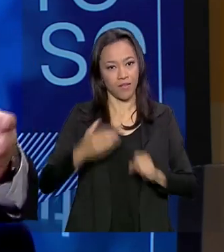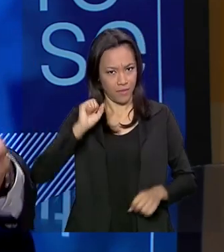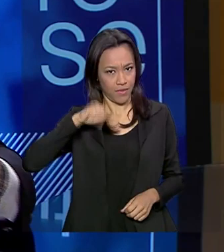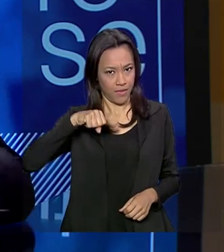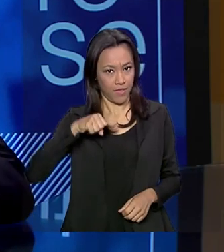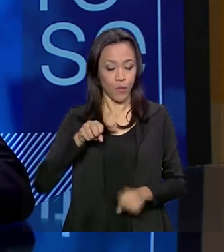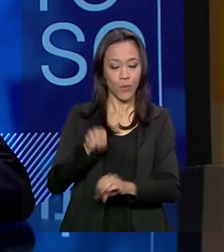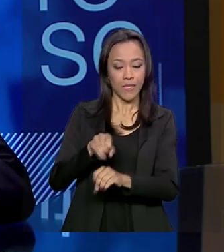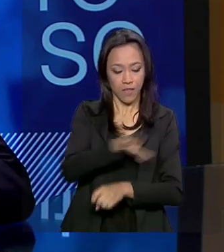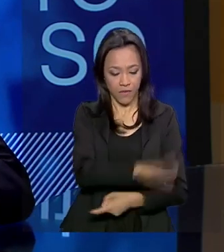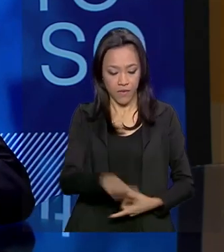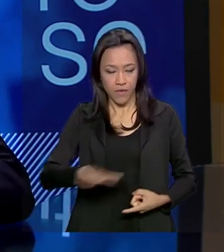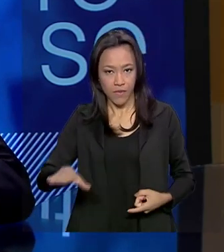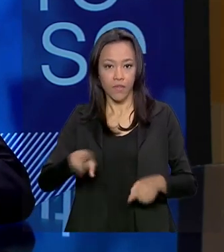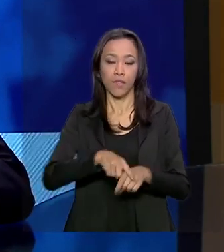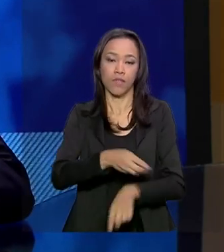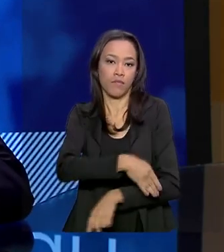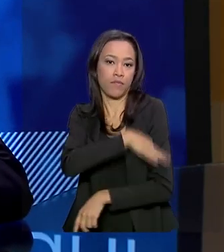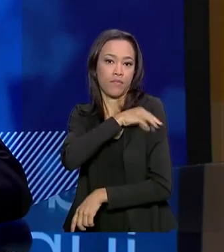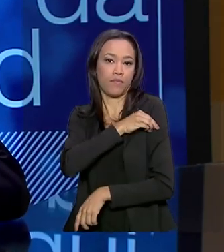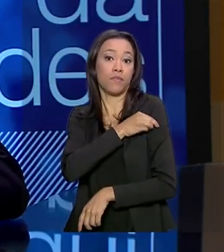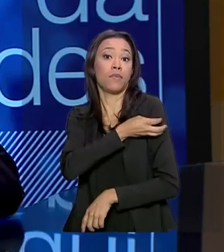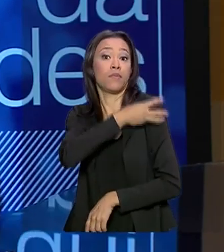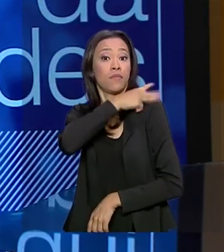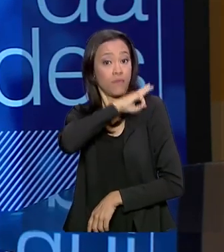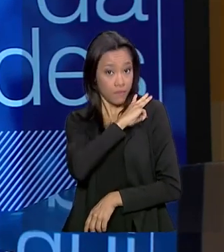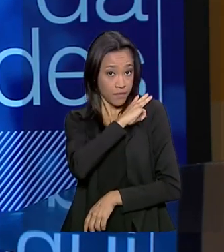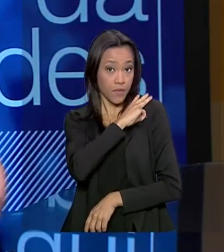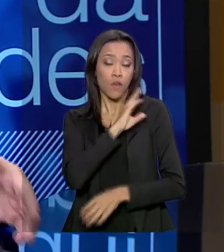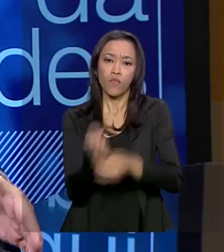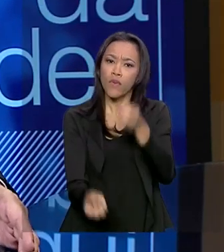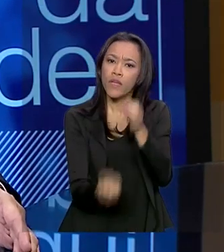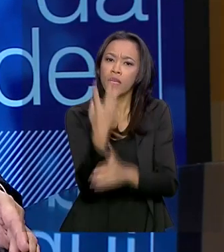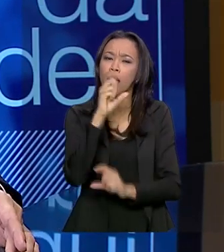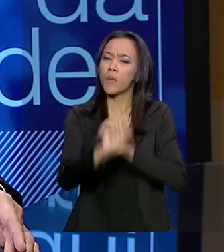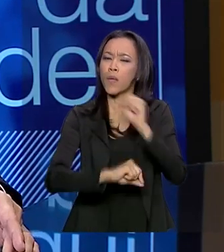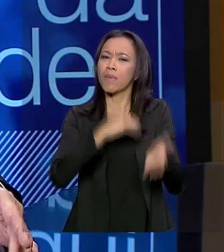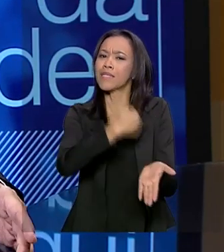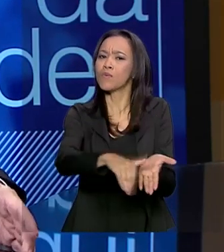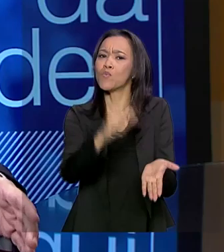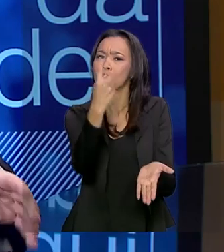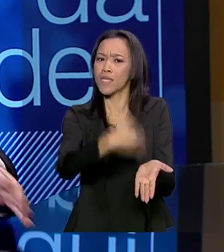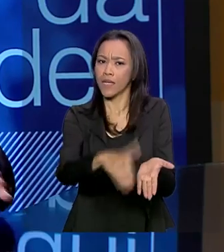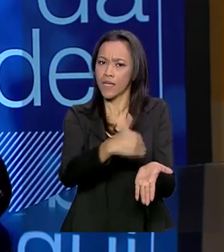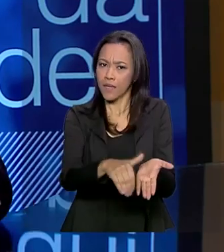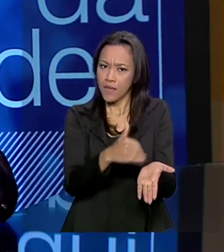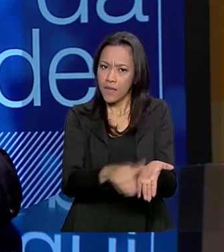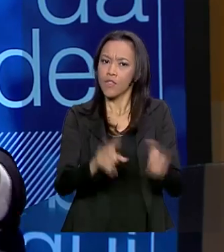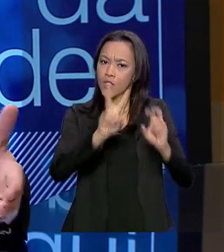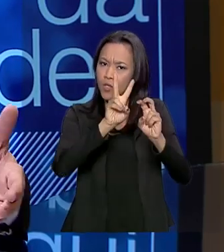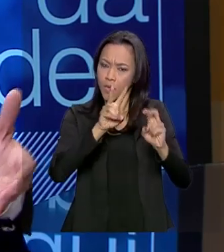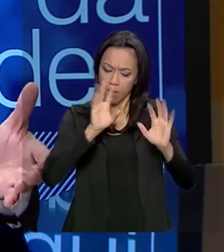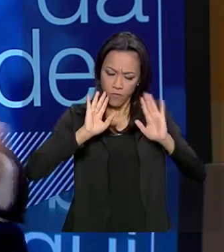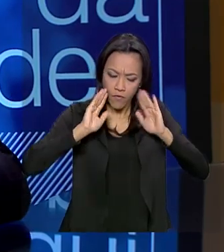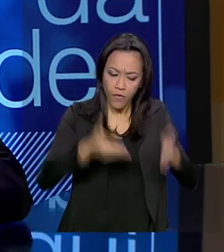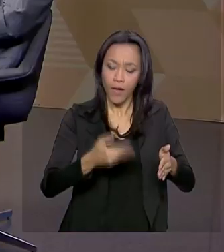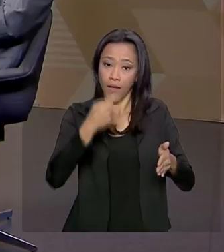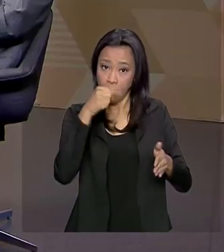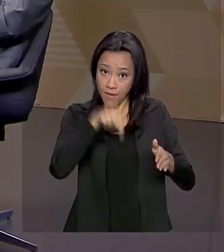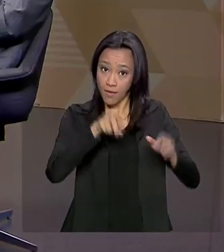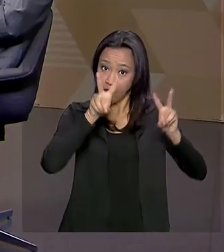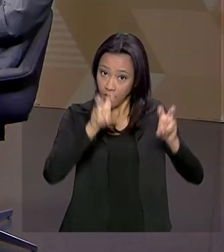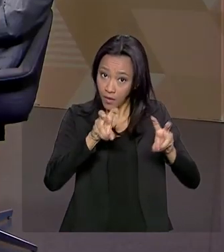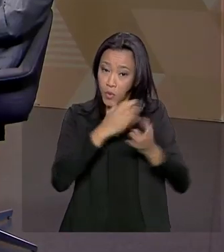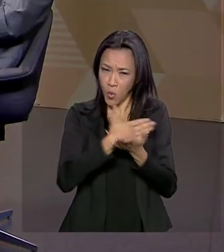Educação infantil, ensino fundamental e médio. Foi criada, inclusive, uma secretaria para tratar desse assunto no começo deste ano,